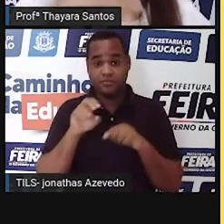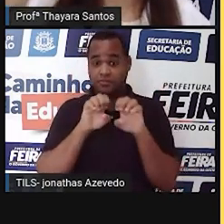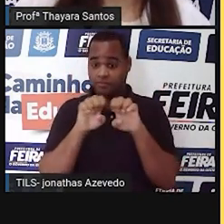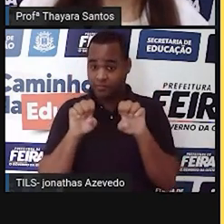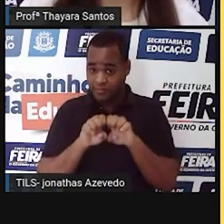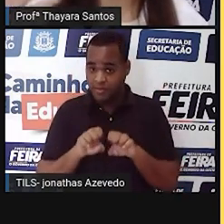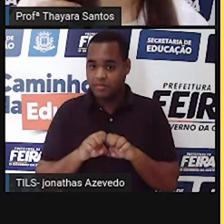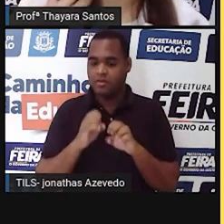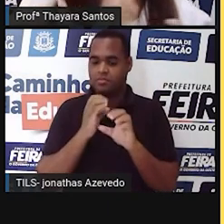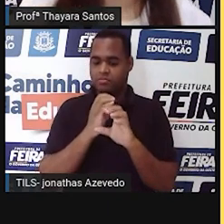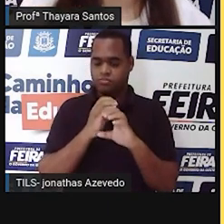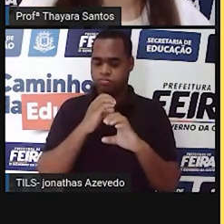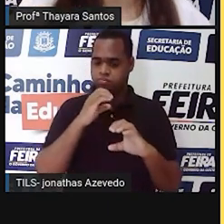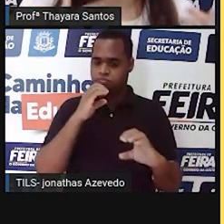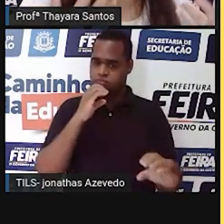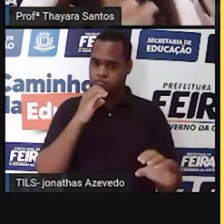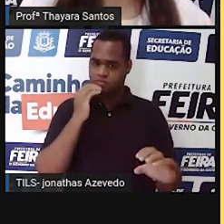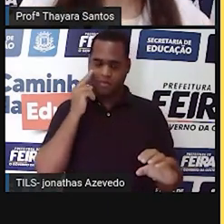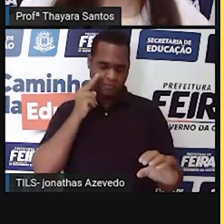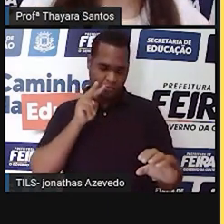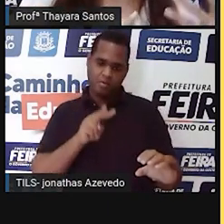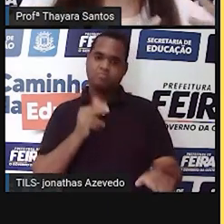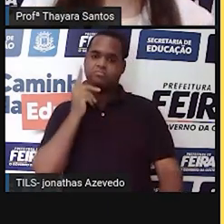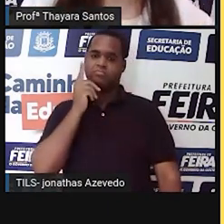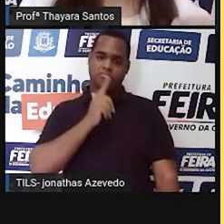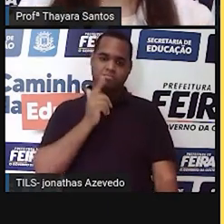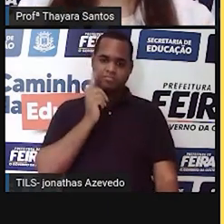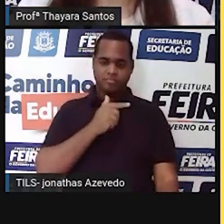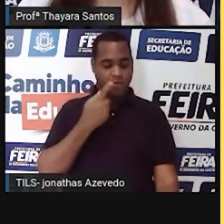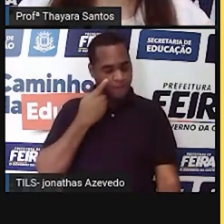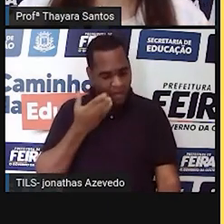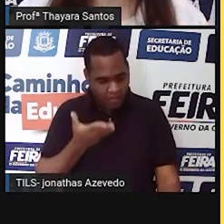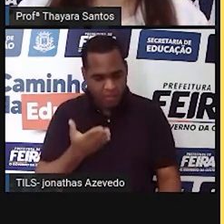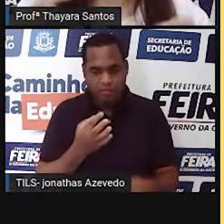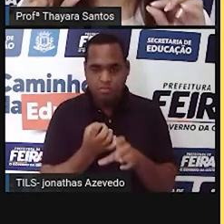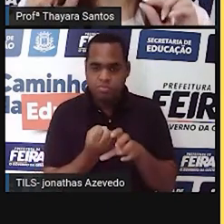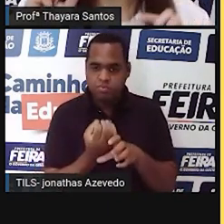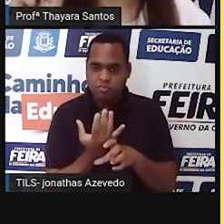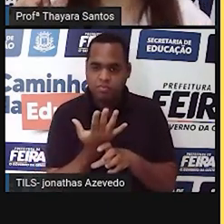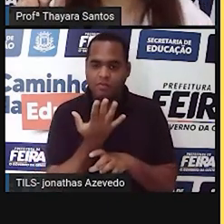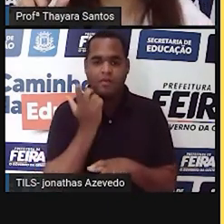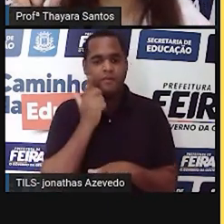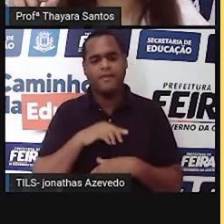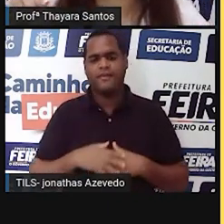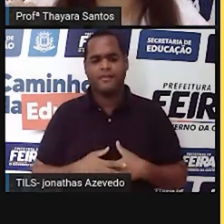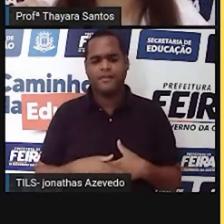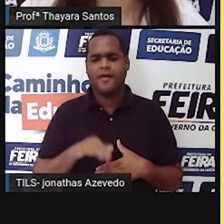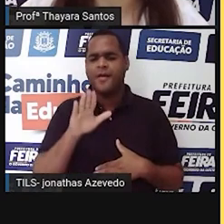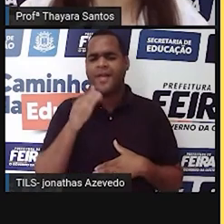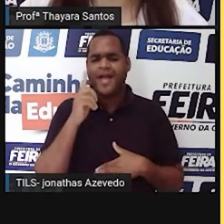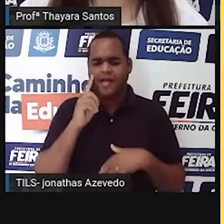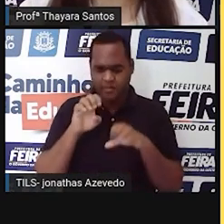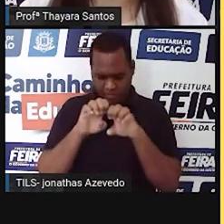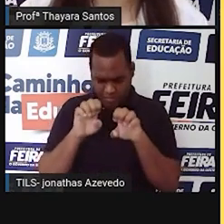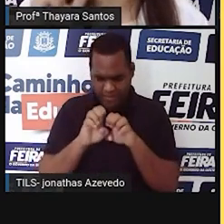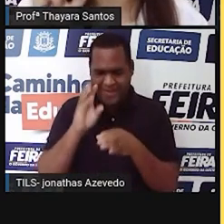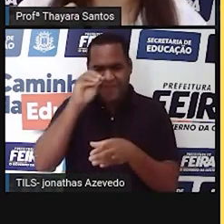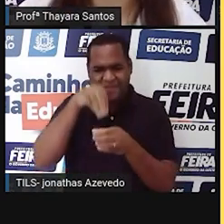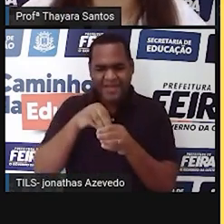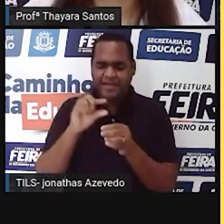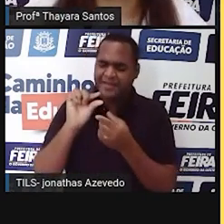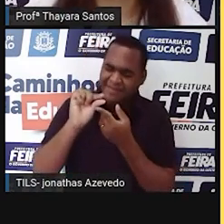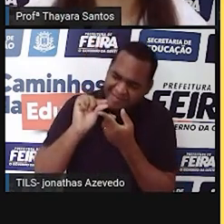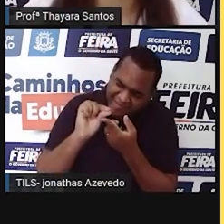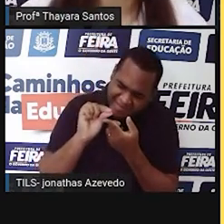macroscópica a gente vê, né, a gente vê a raiz da cebola saindo ali. Mas aquela estrutura pequenininha que a gente viu,